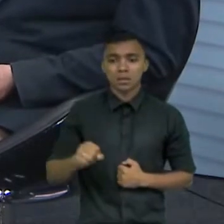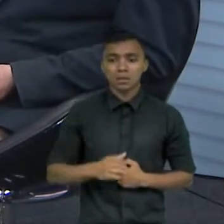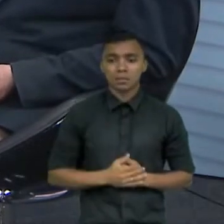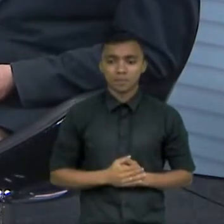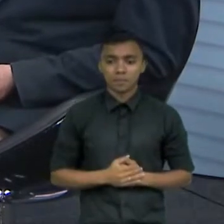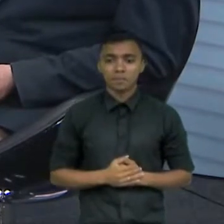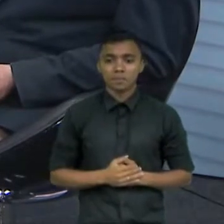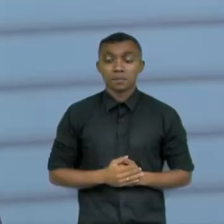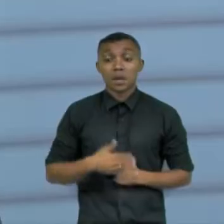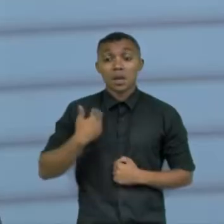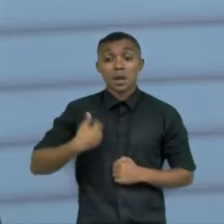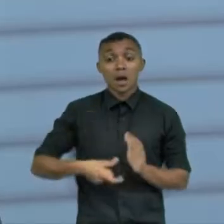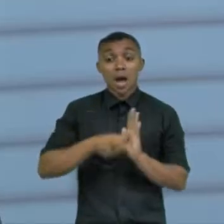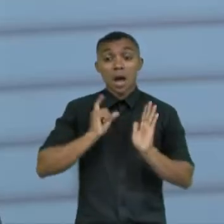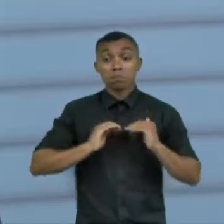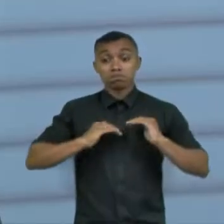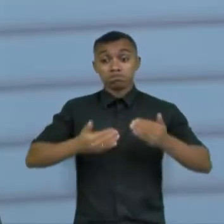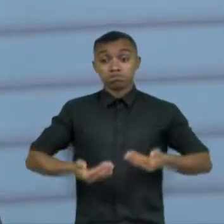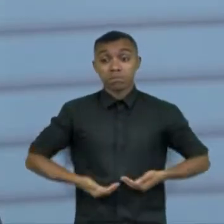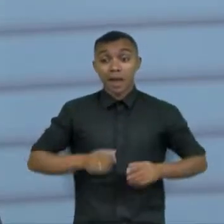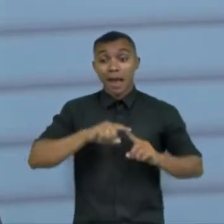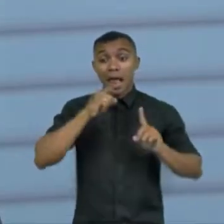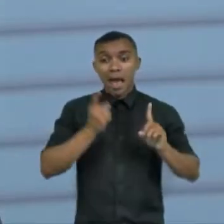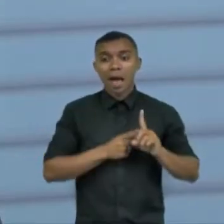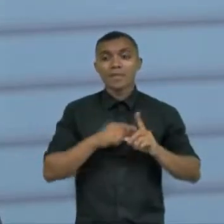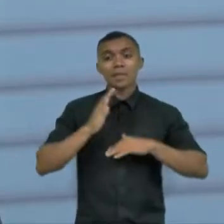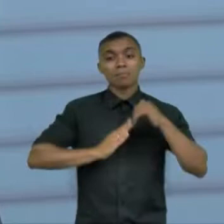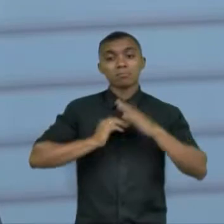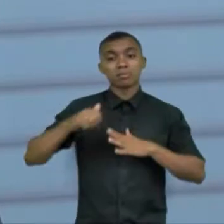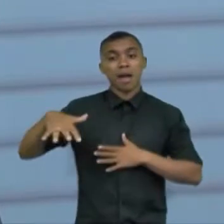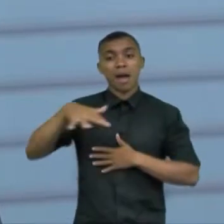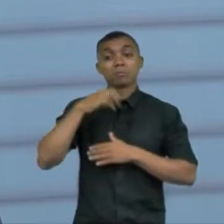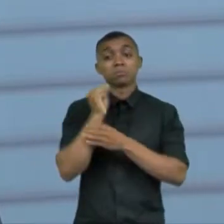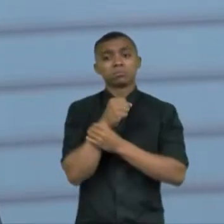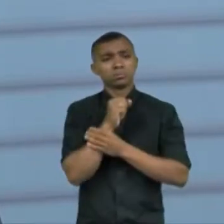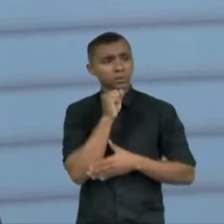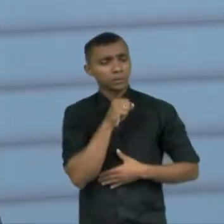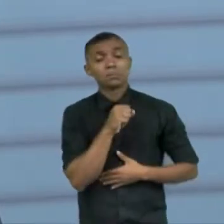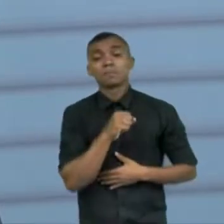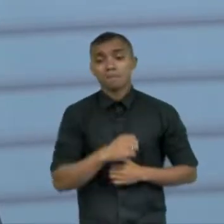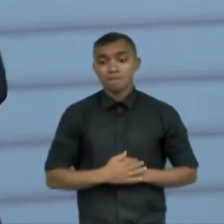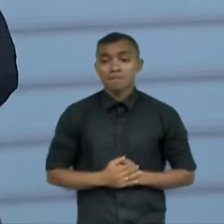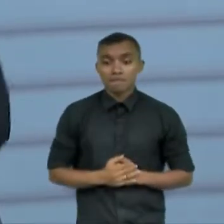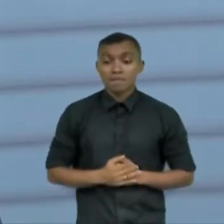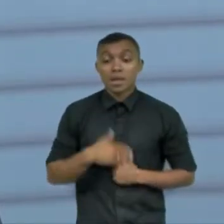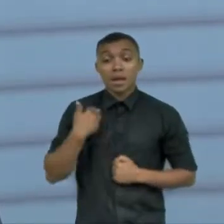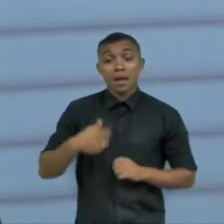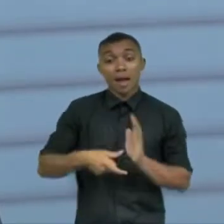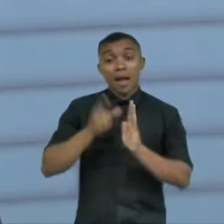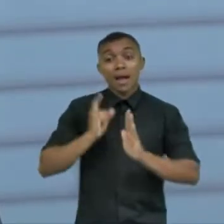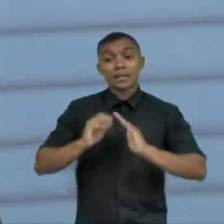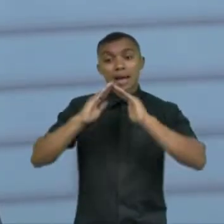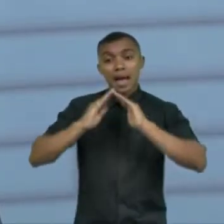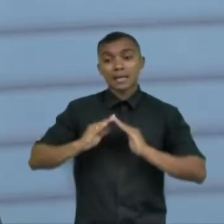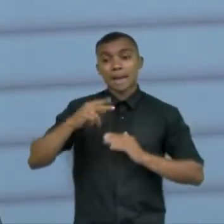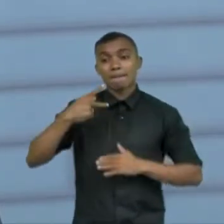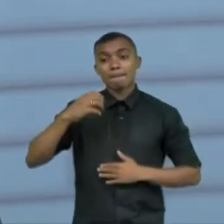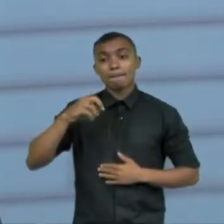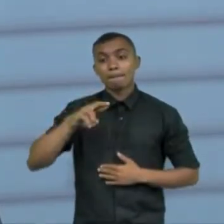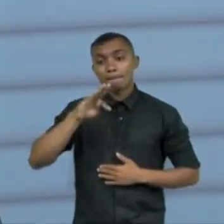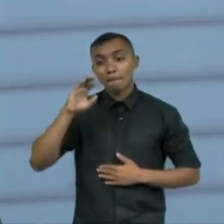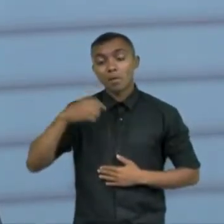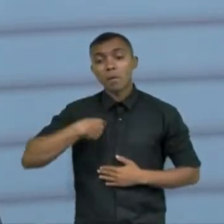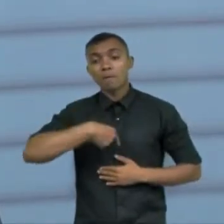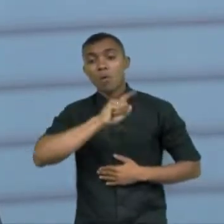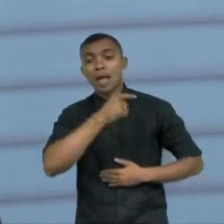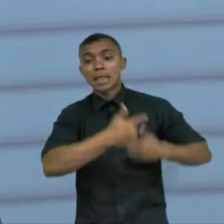que eu fiquei grávida eu ainda era fisioterapeuta a senhora também é fisioterapeuta? sim morava na época em Porto Alegre tinha ido a trabalho